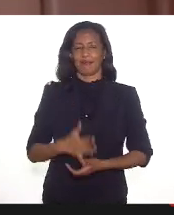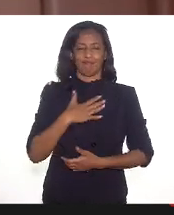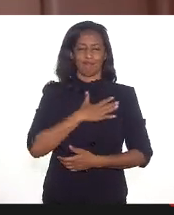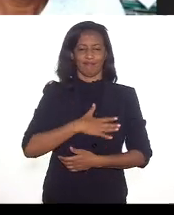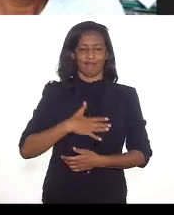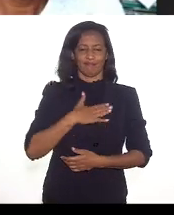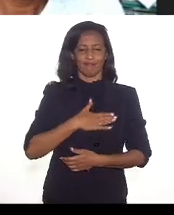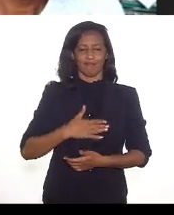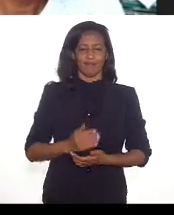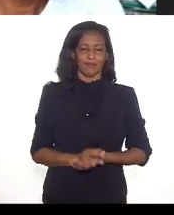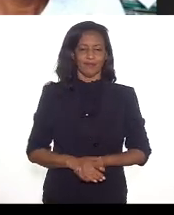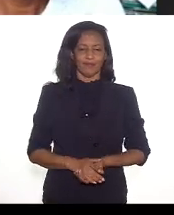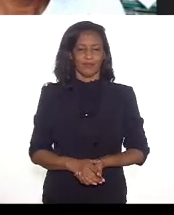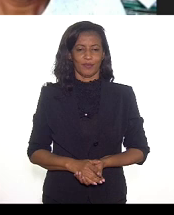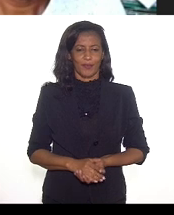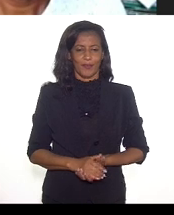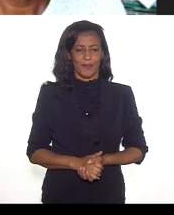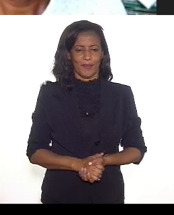uma vez.